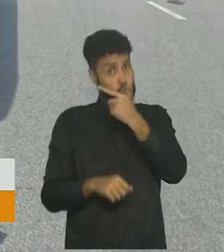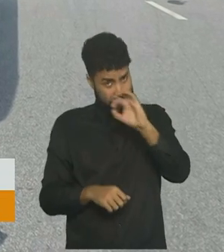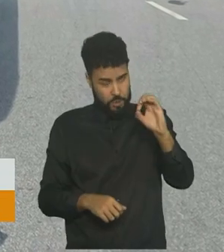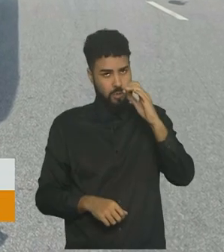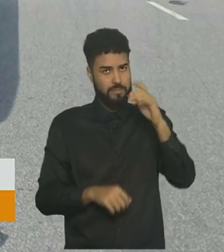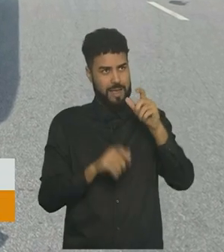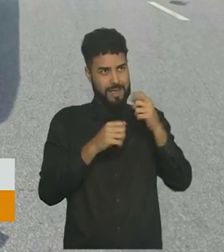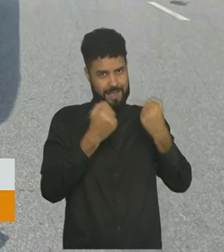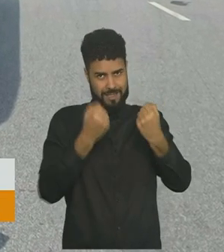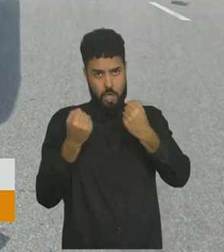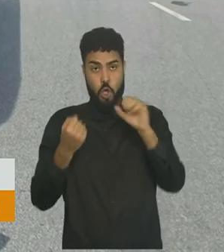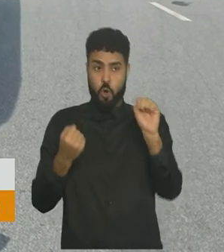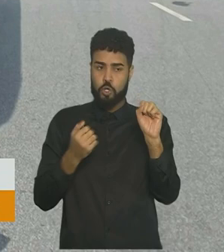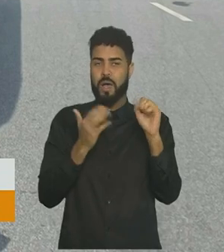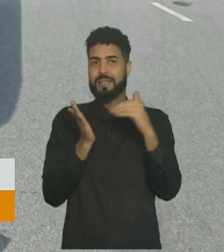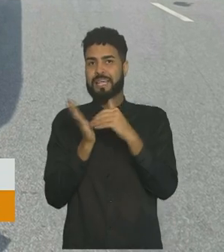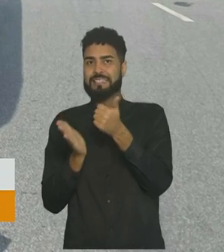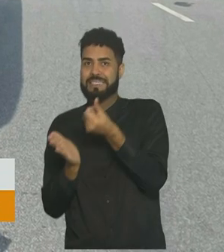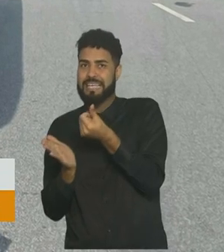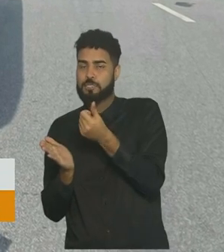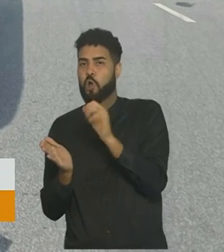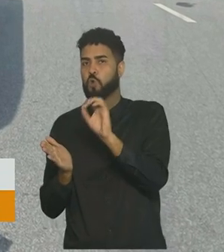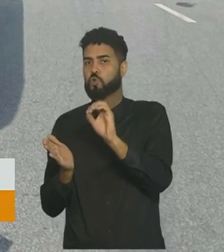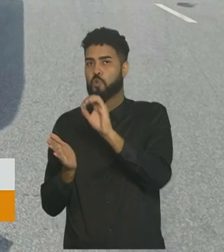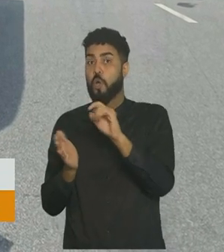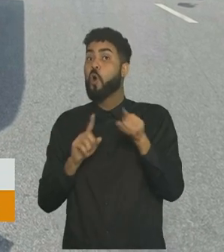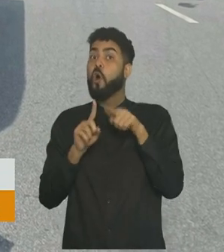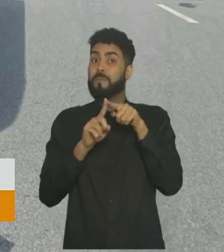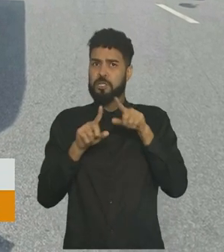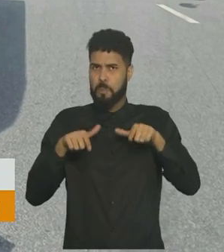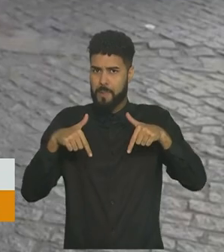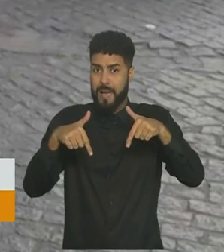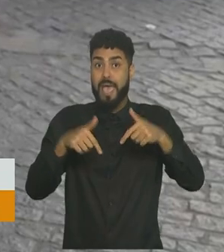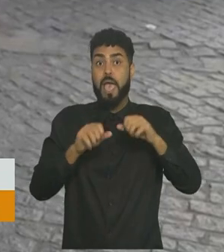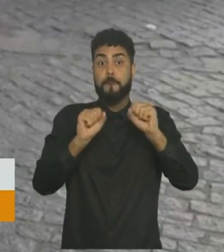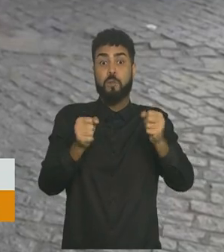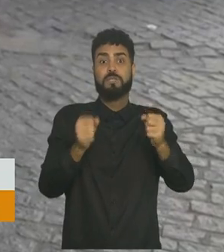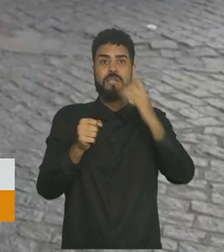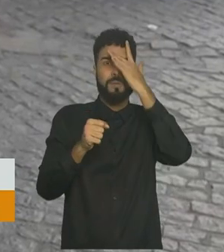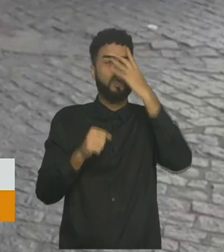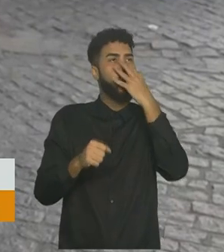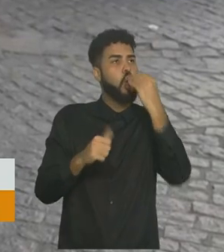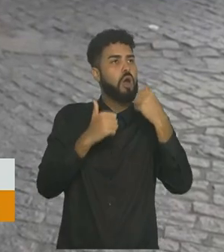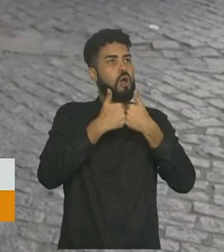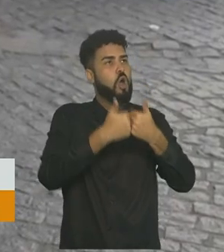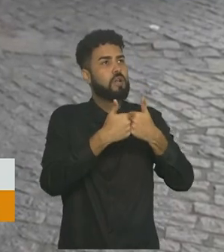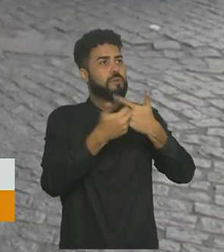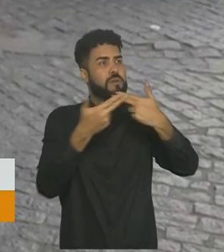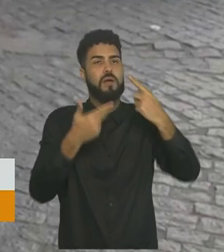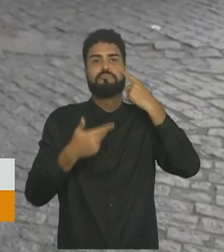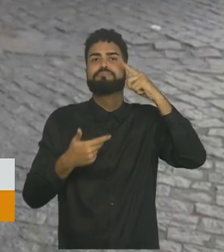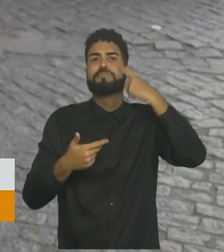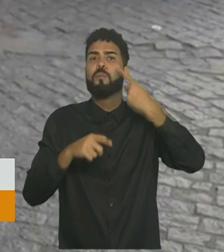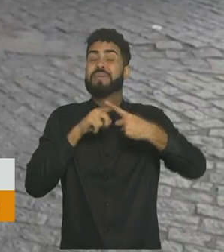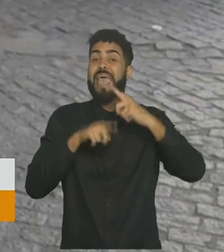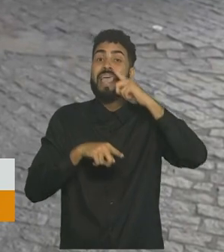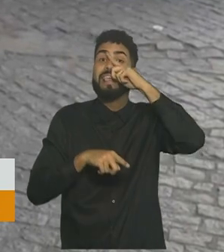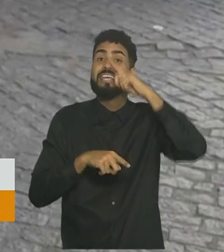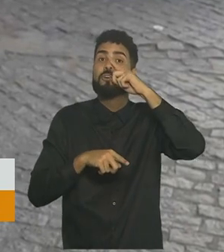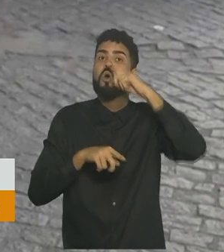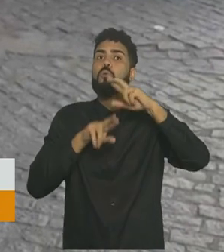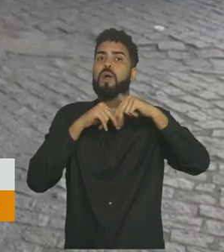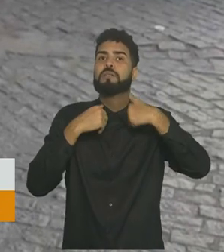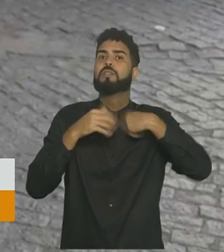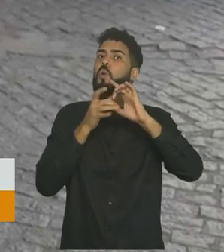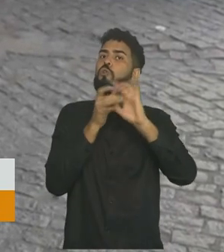16 de outubro. O objetivo principal dessa operação foi proteger a população, já que uma série de riscos está ligada